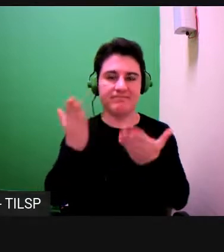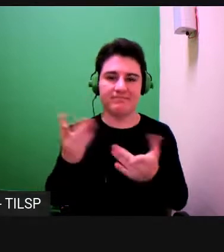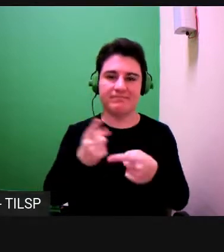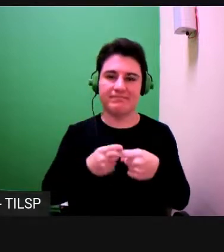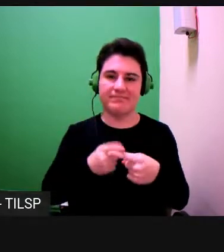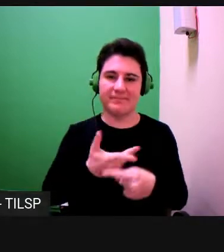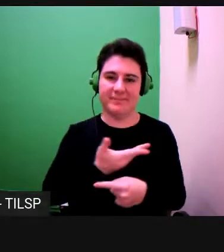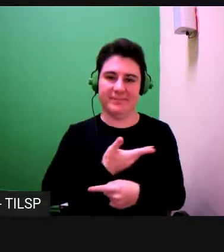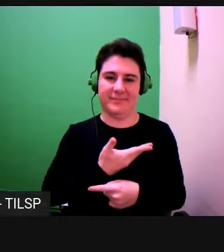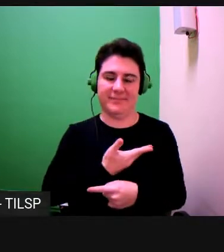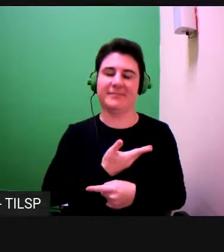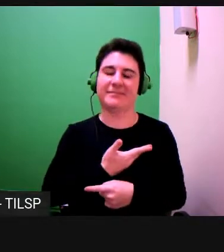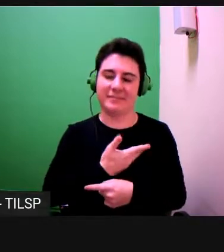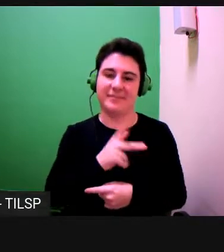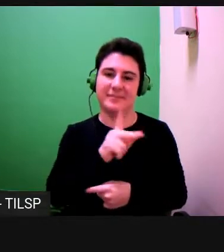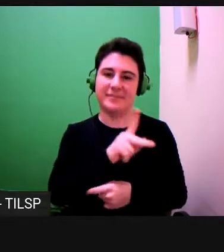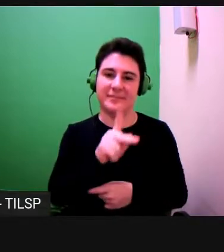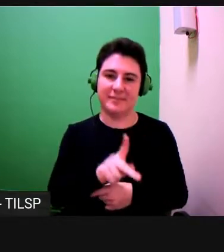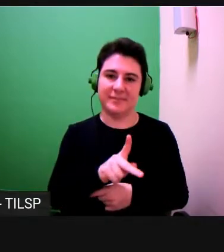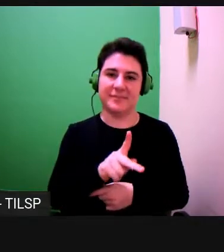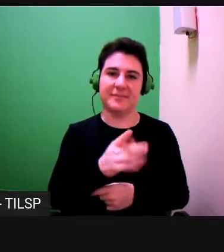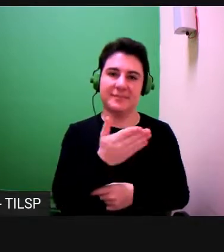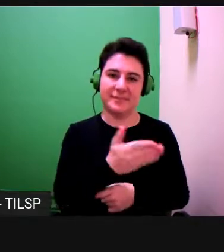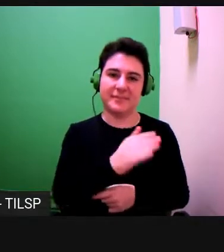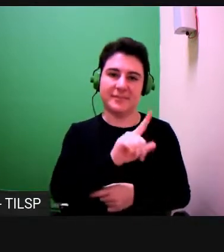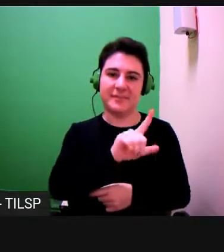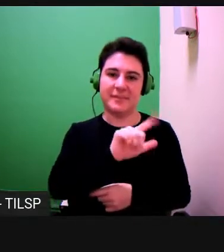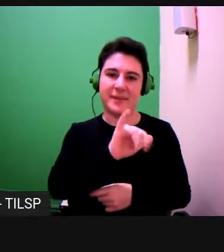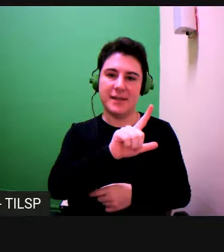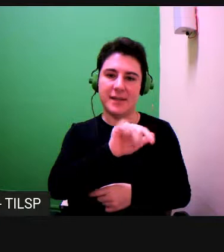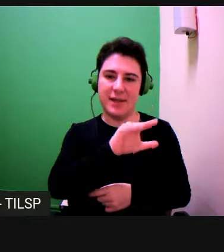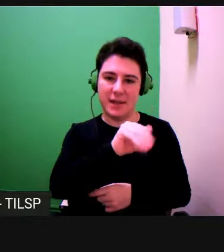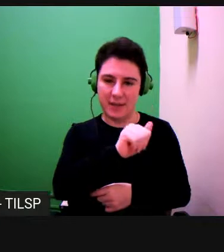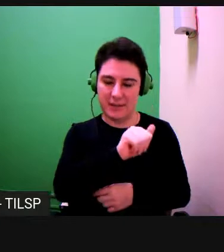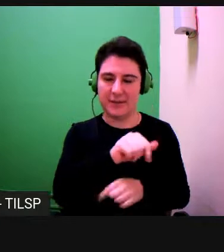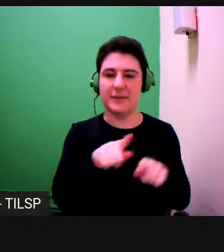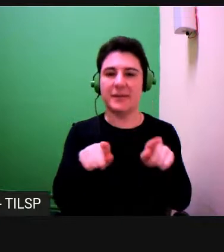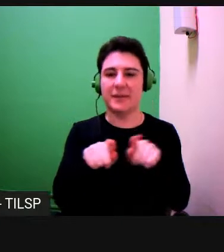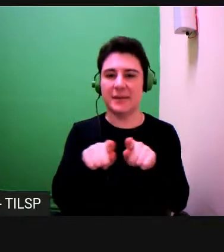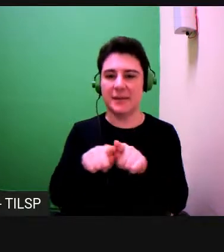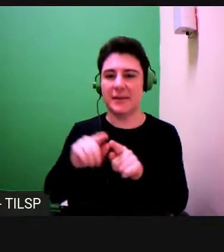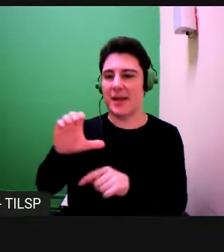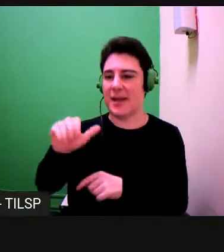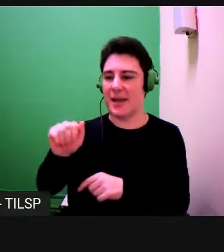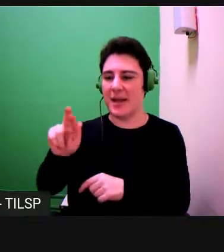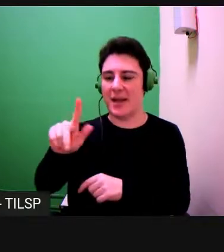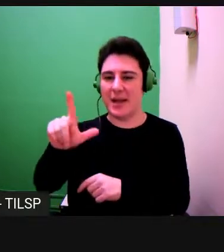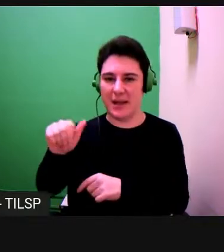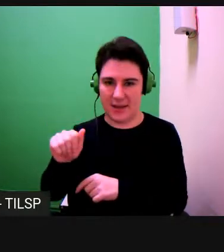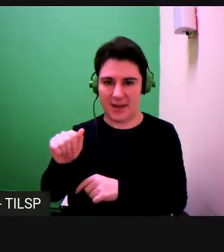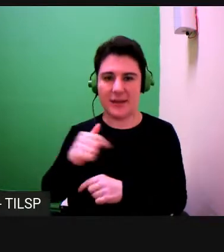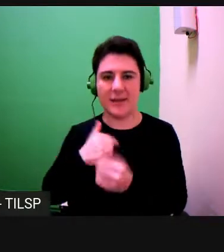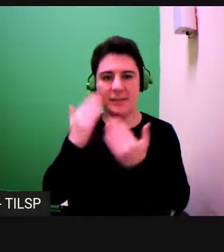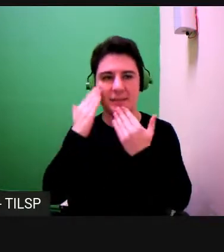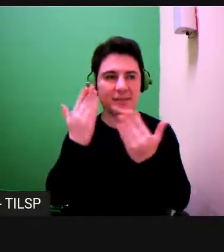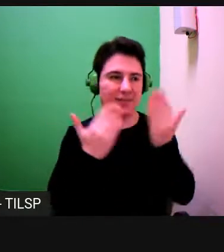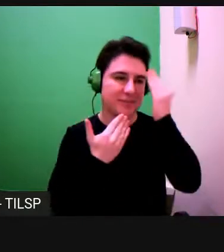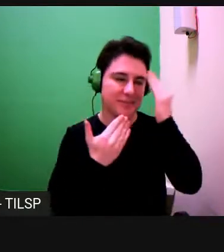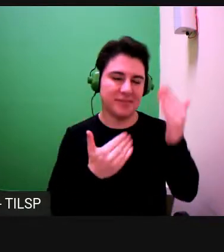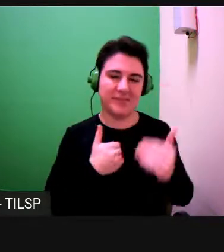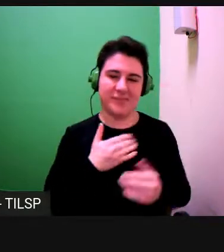minhas colegas e amigas, a professora Lília Abreu Tardelli e Carla Silva Ardemeyer. É um gosto